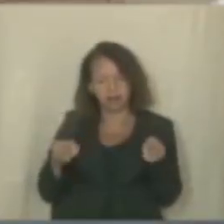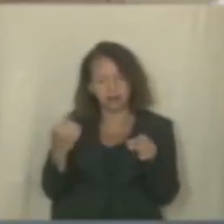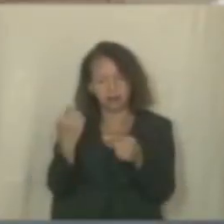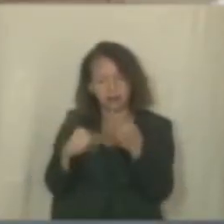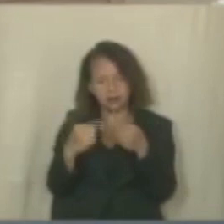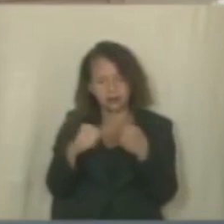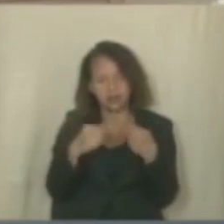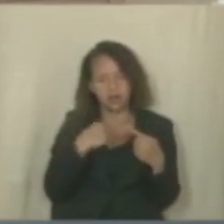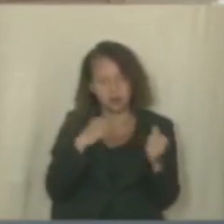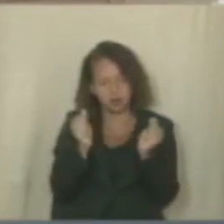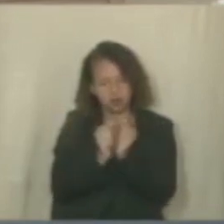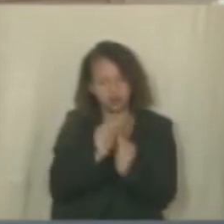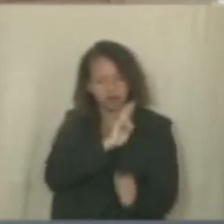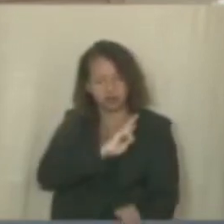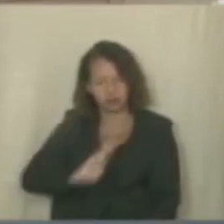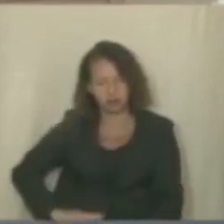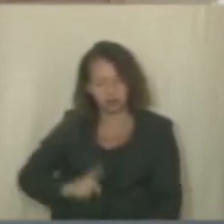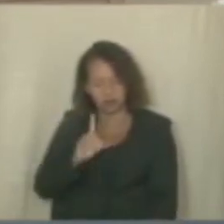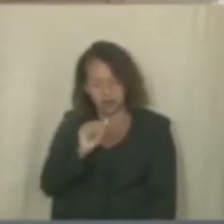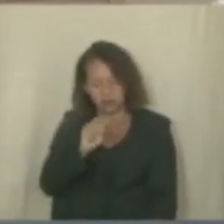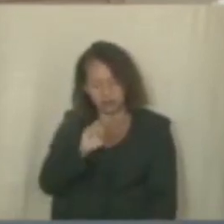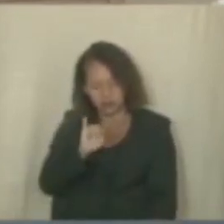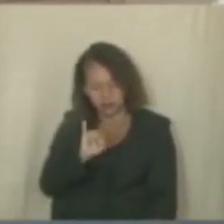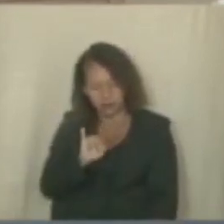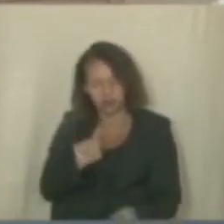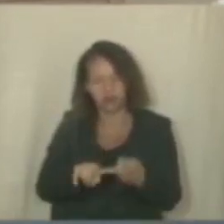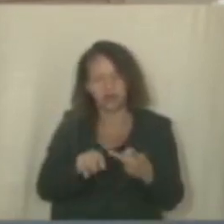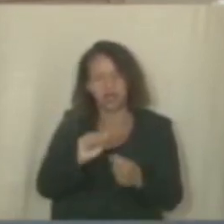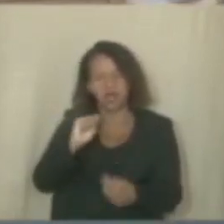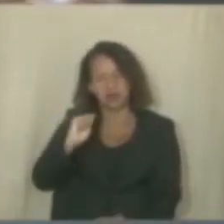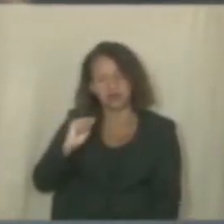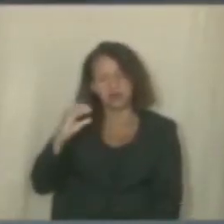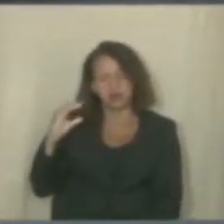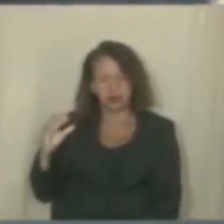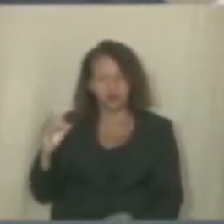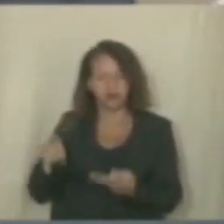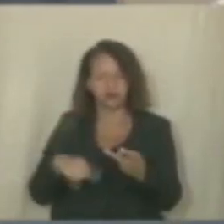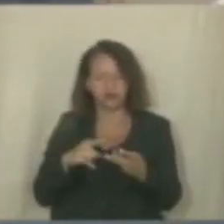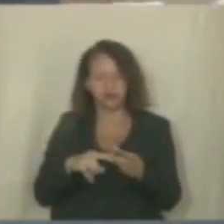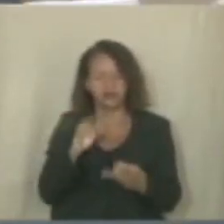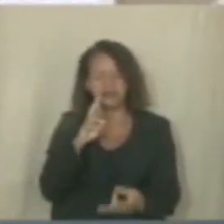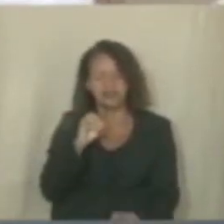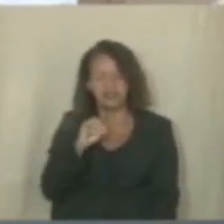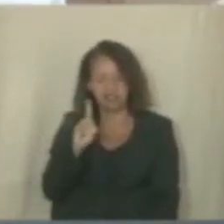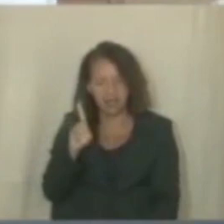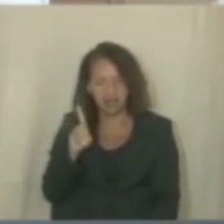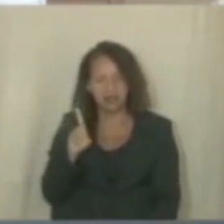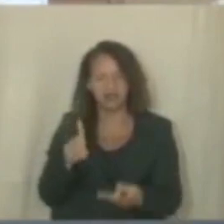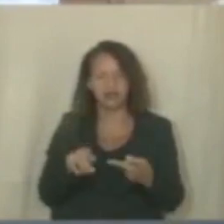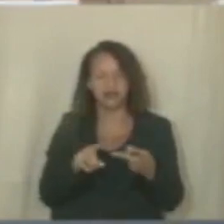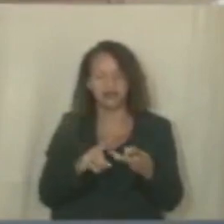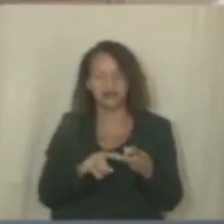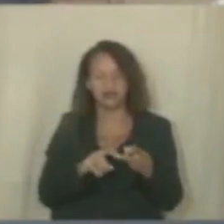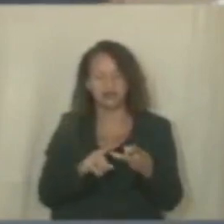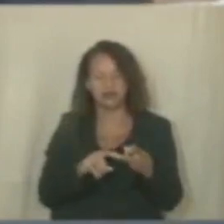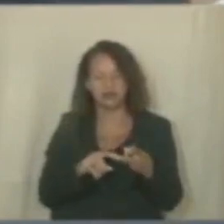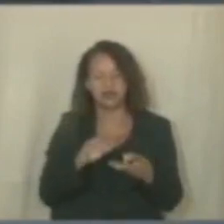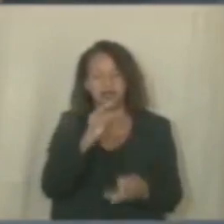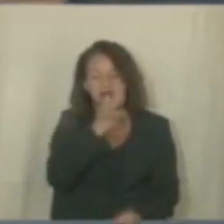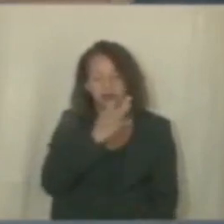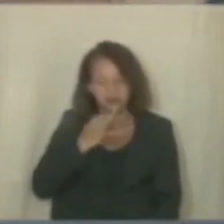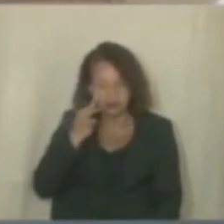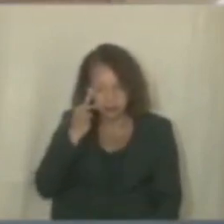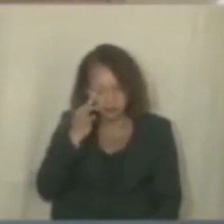eu juntamente com o vereador Davi Muniz, Alcides Cardoso, Fred Ferreira E Felipe